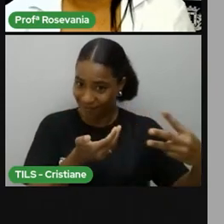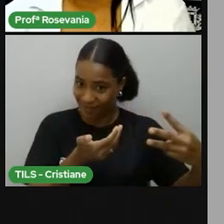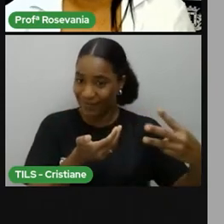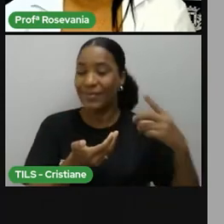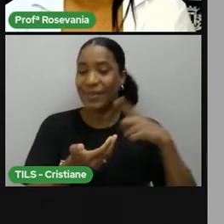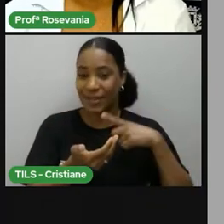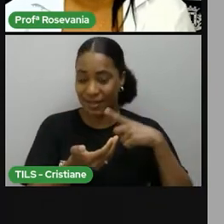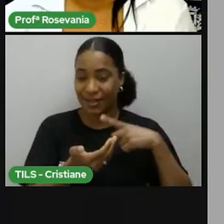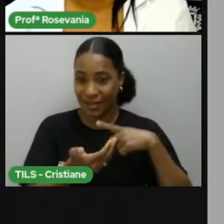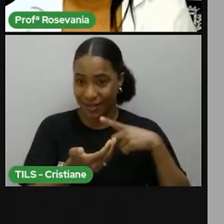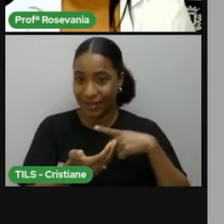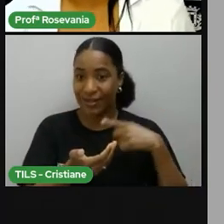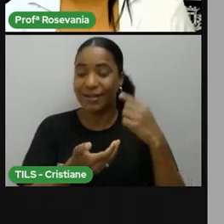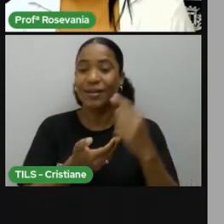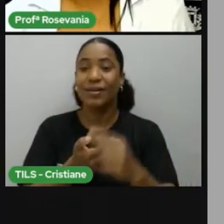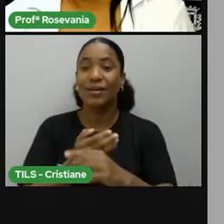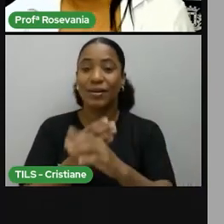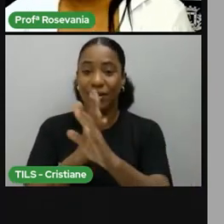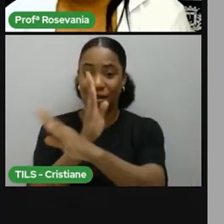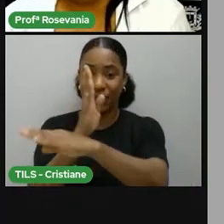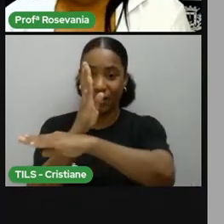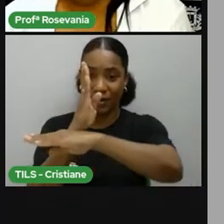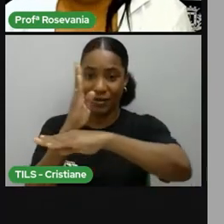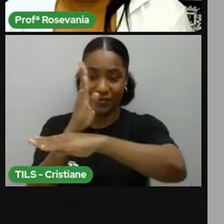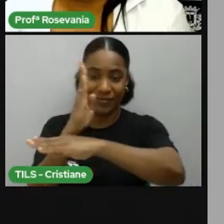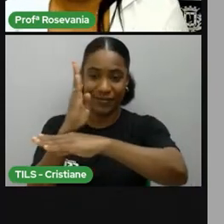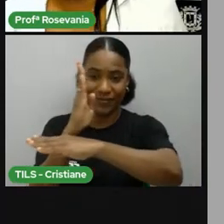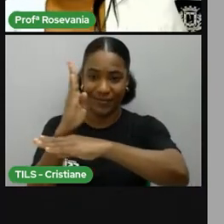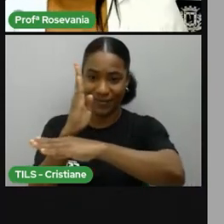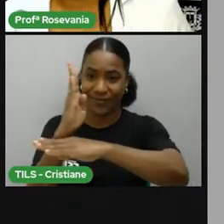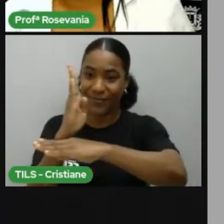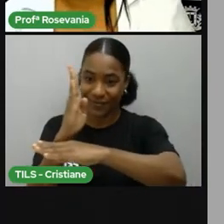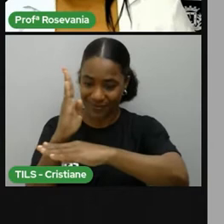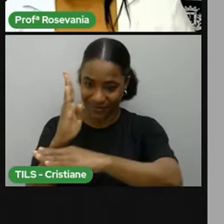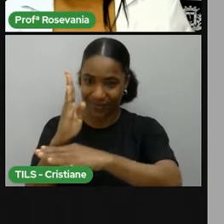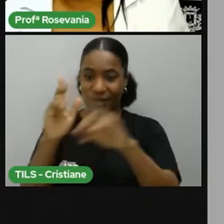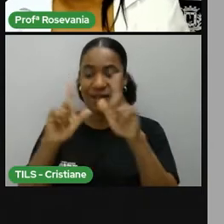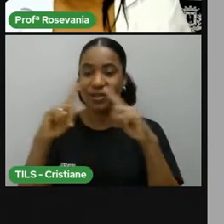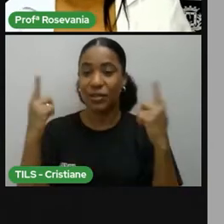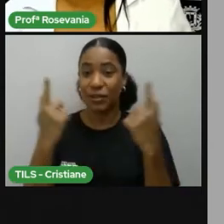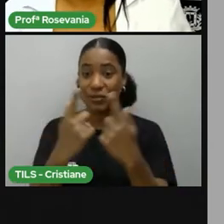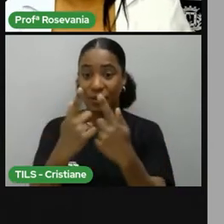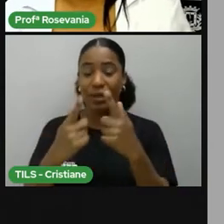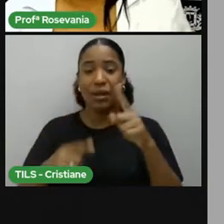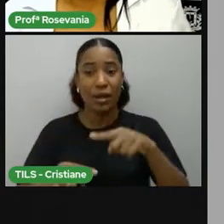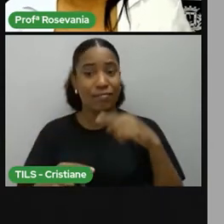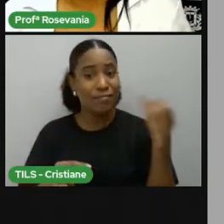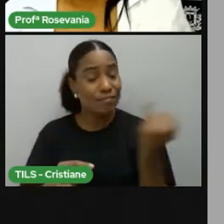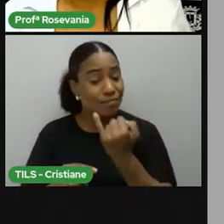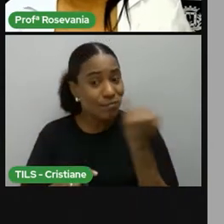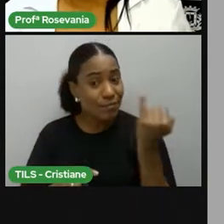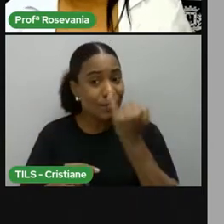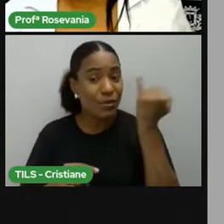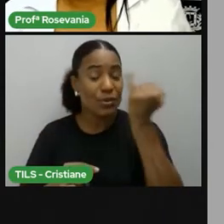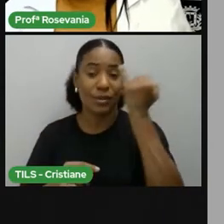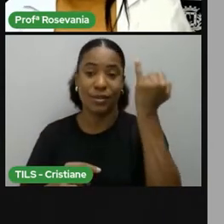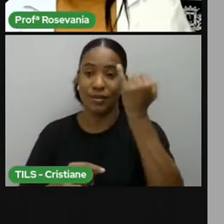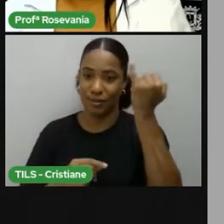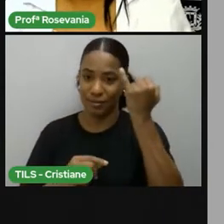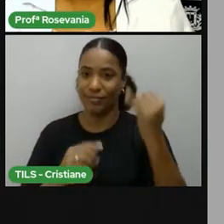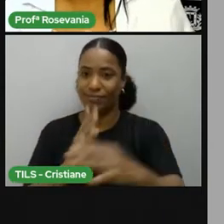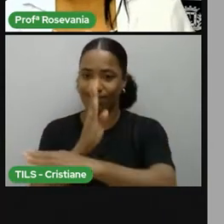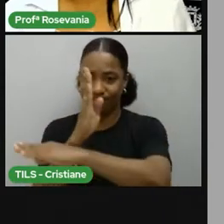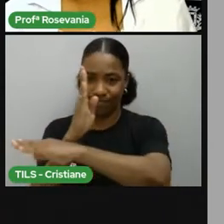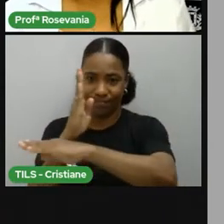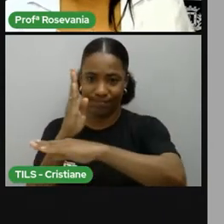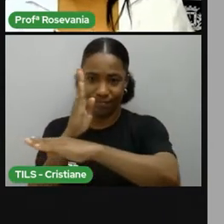duas linhas é o que a gente chama de coordenadas geográficas. E elas são bastante importantes para a gente definir esses pontos.